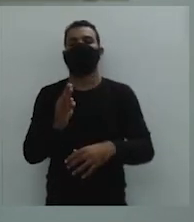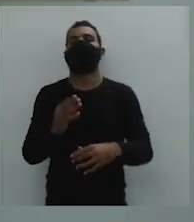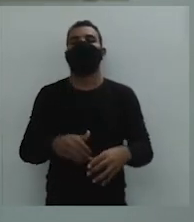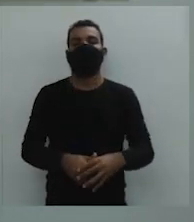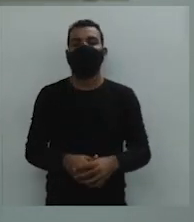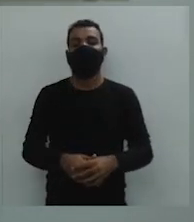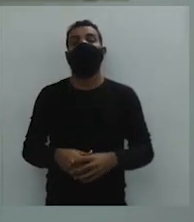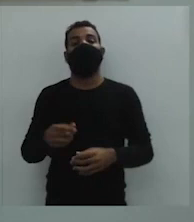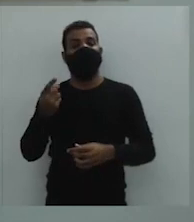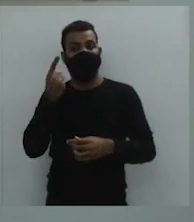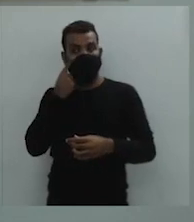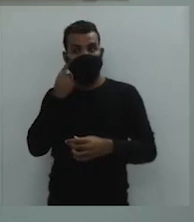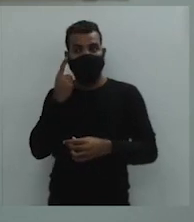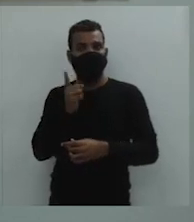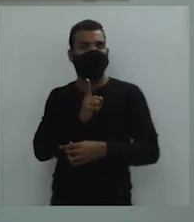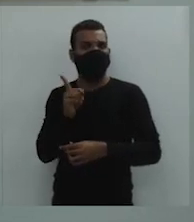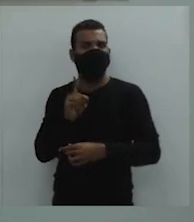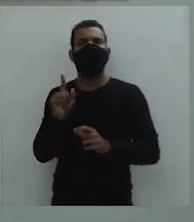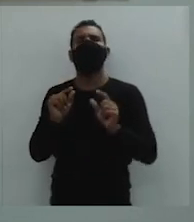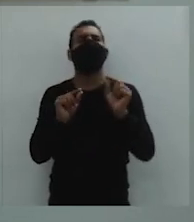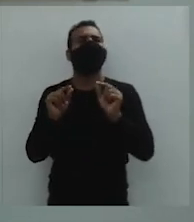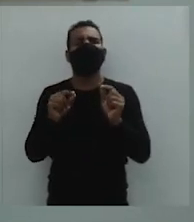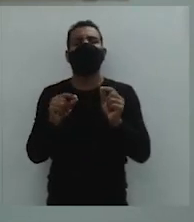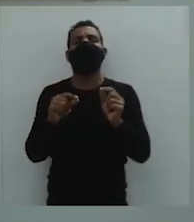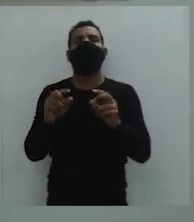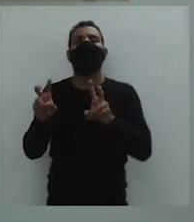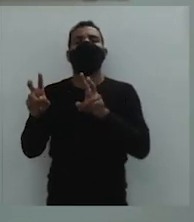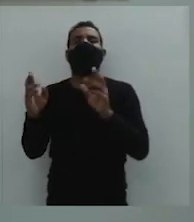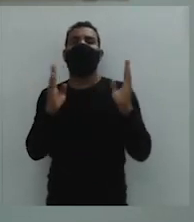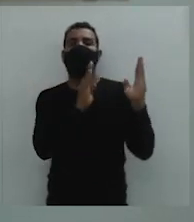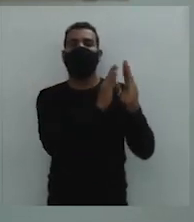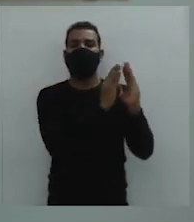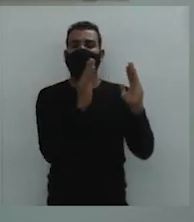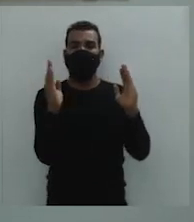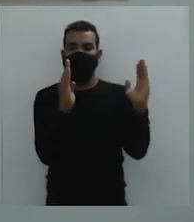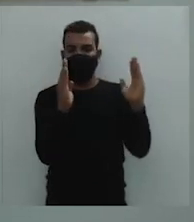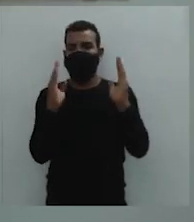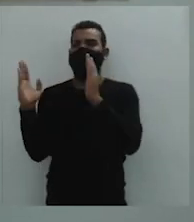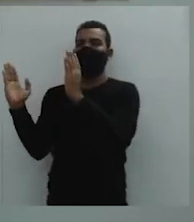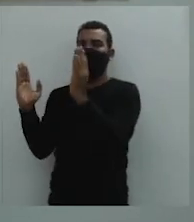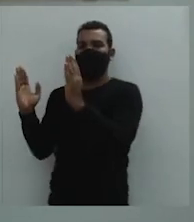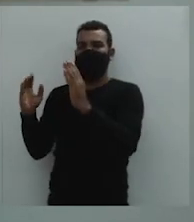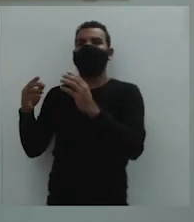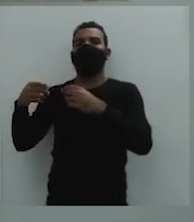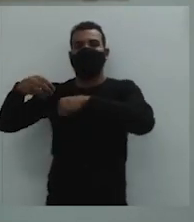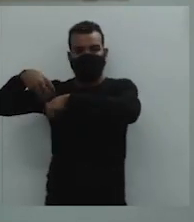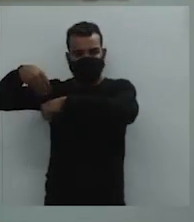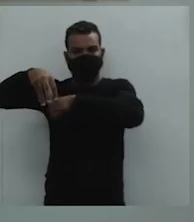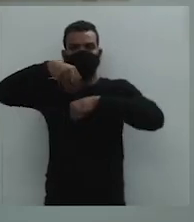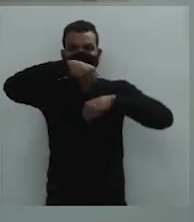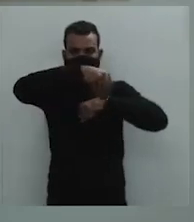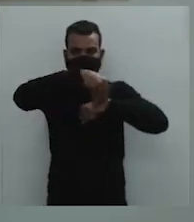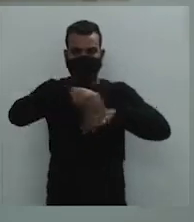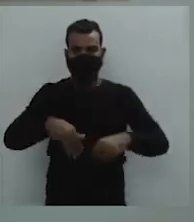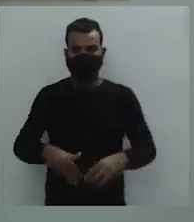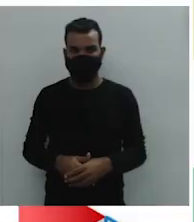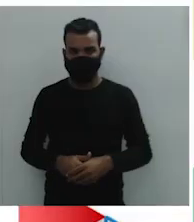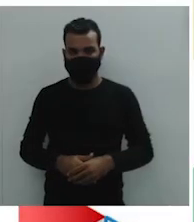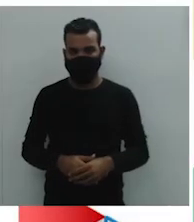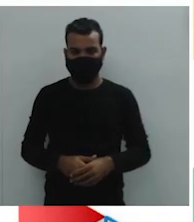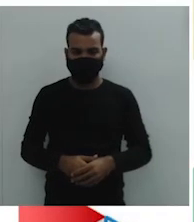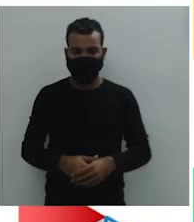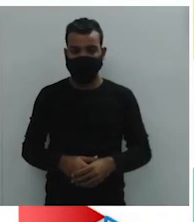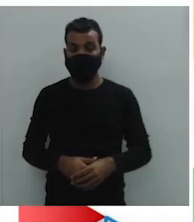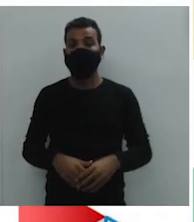Isso é o que a gente vai agregar dentro de cada período desse trabalhado, certo? Aí também